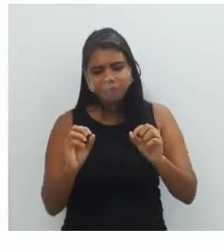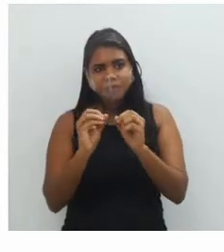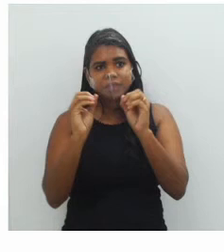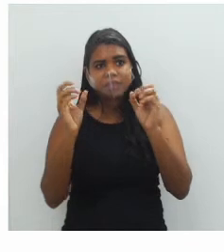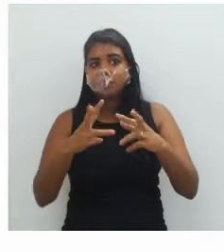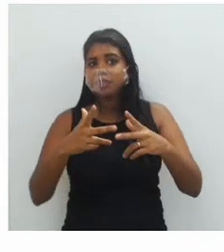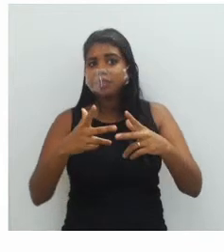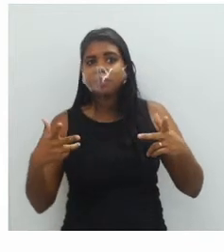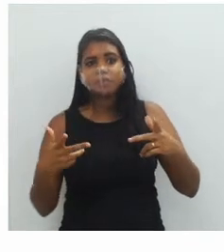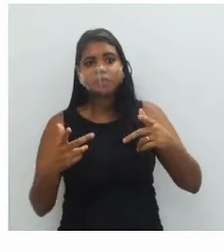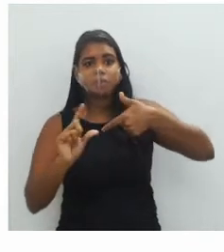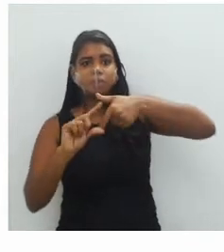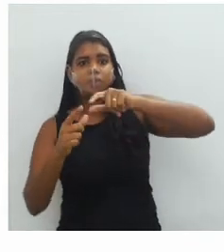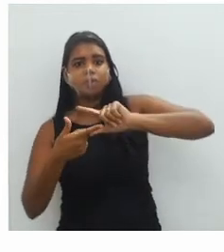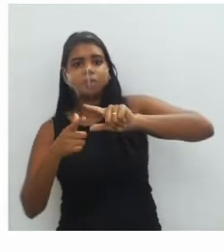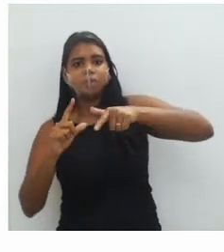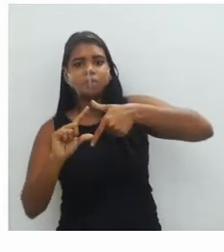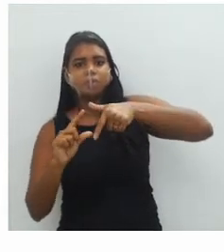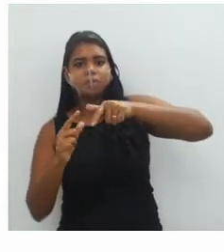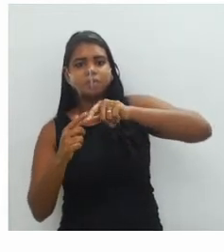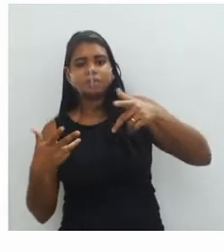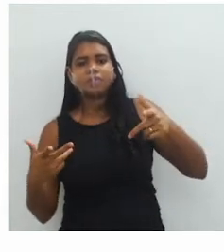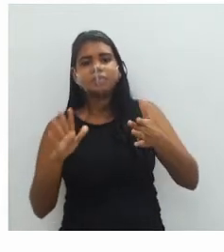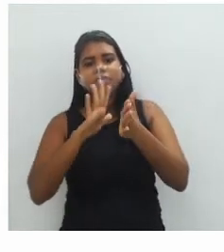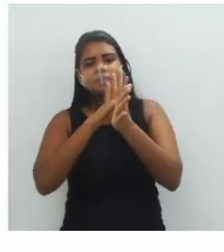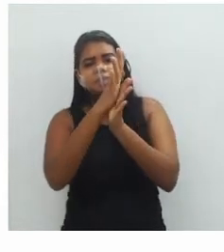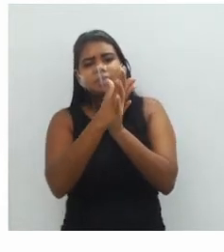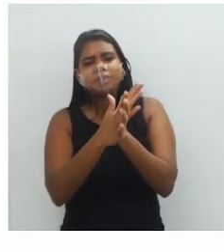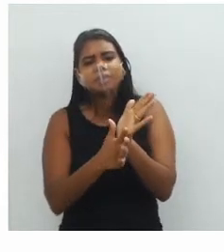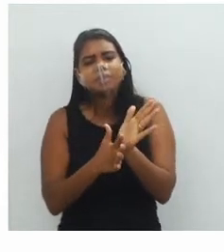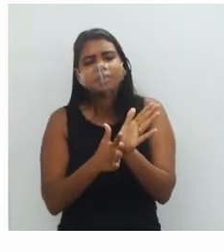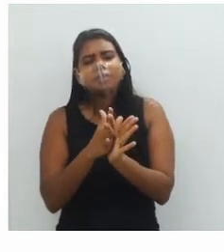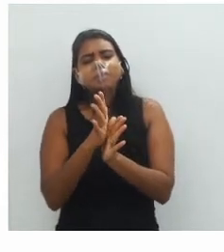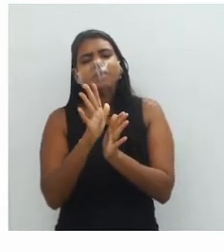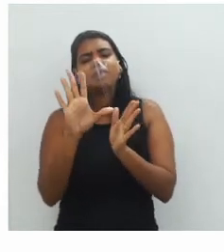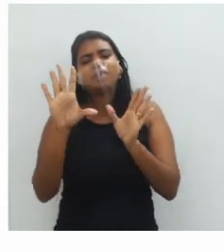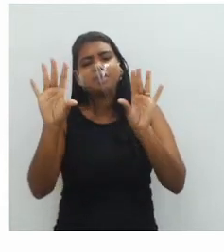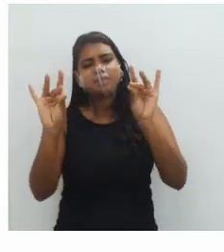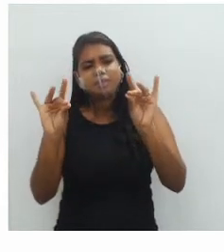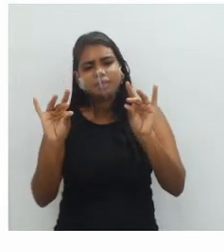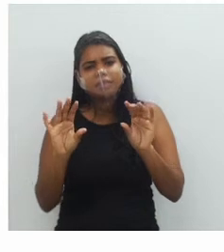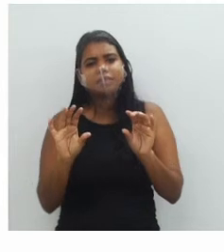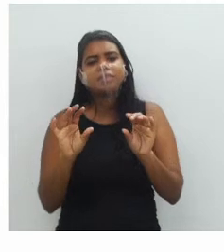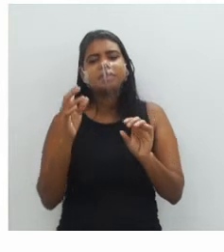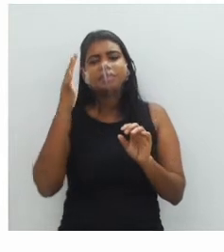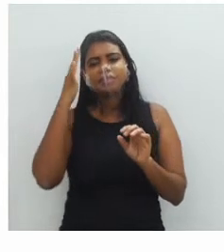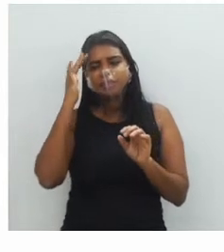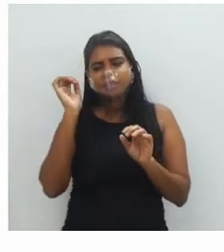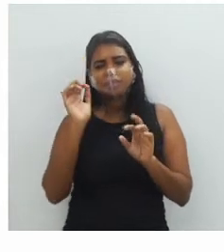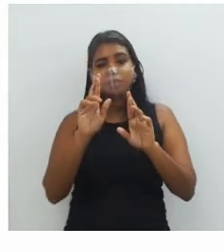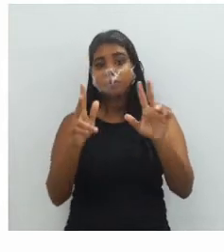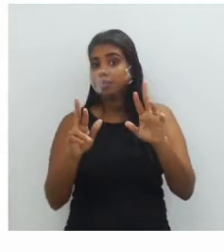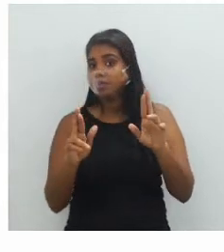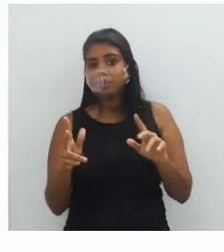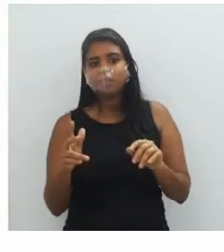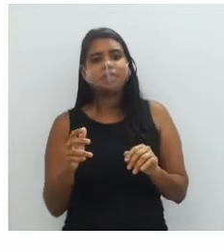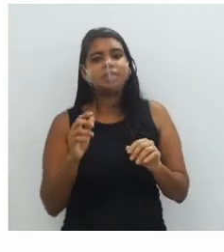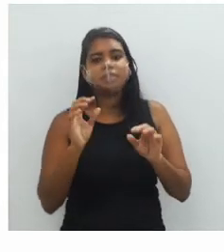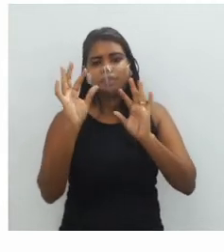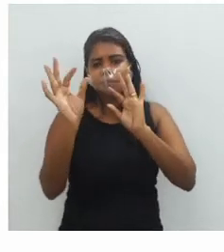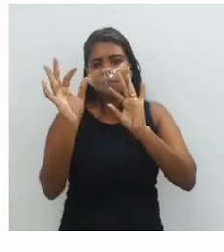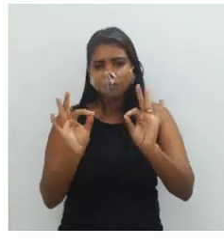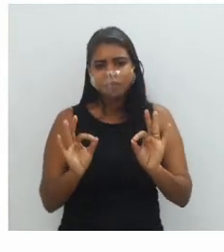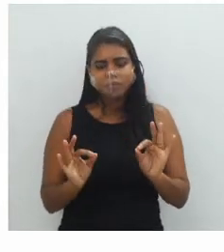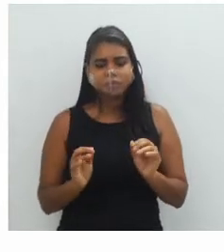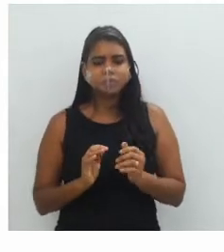formas geométricas. E se você passar a mão, você vai perceber toda a diferença entre um botão e outro, entre as formas